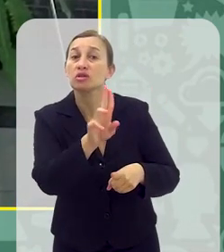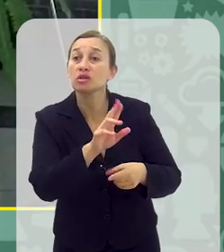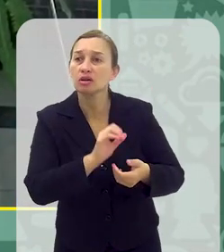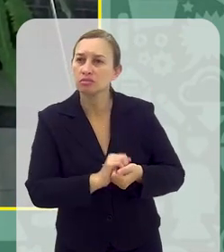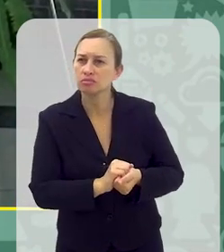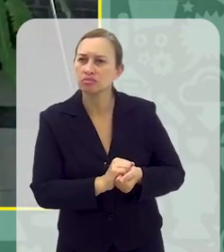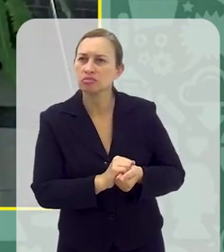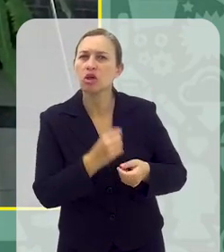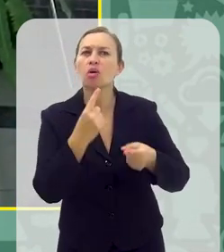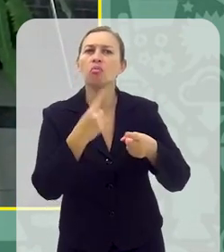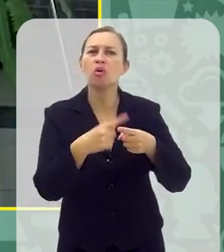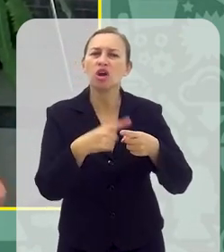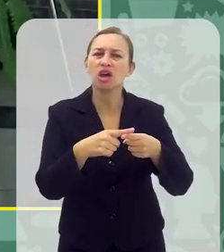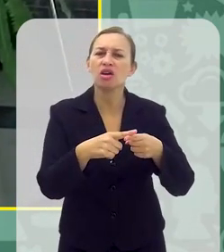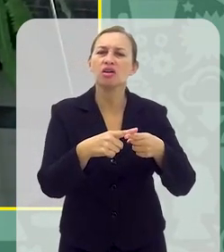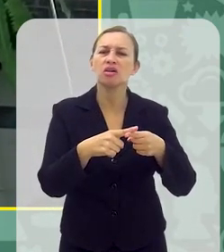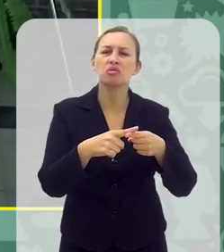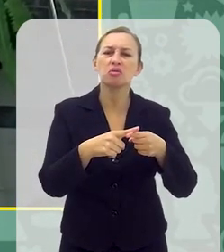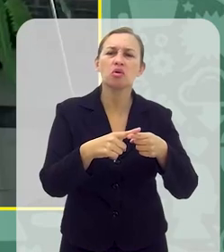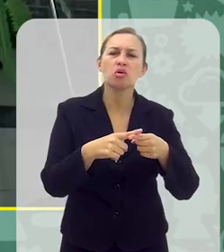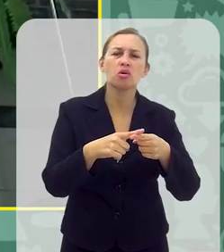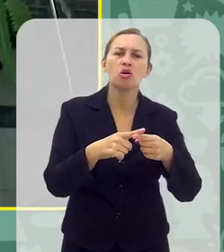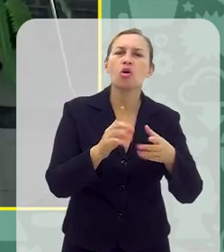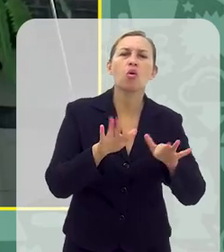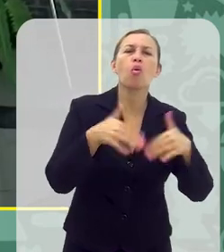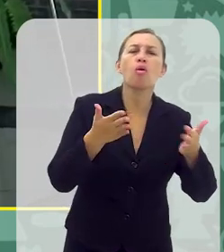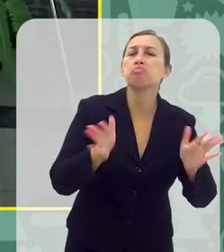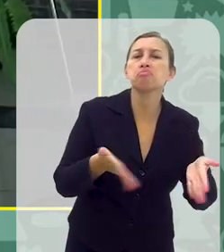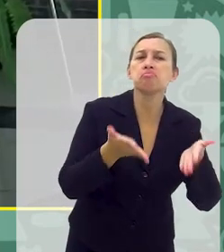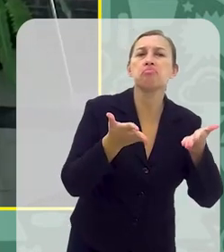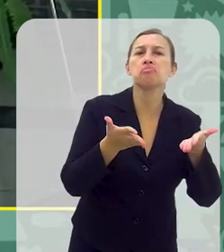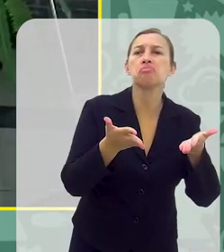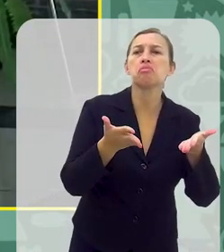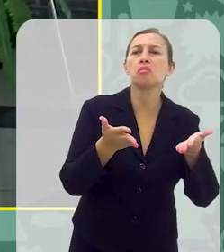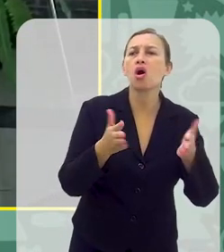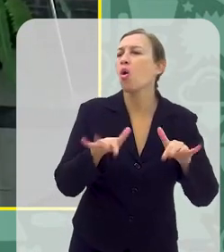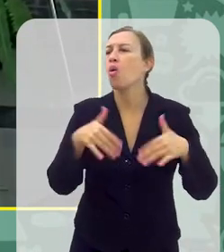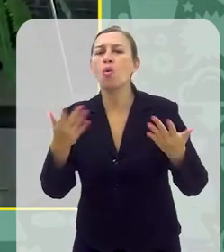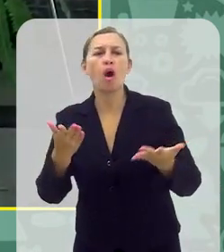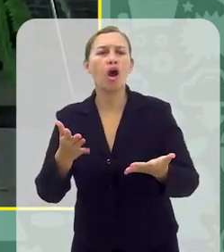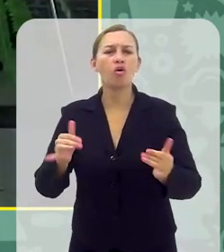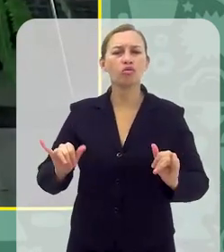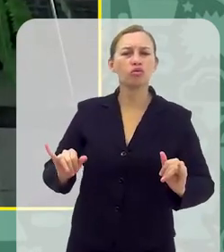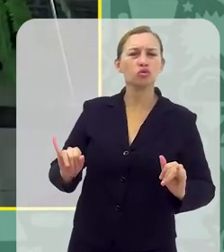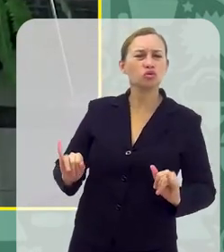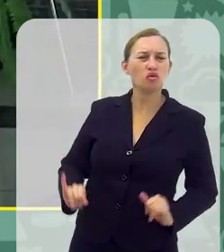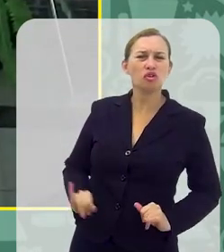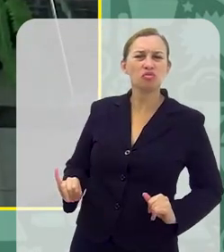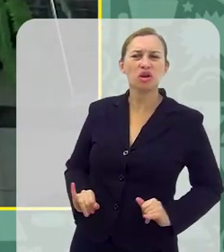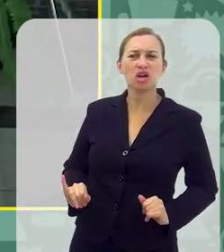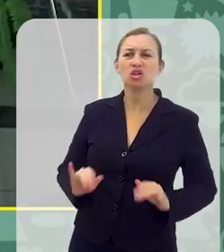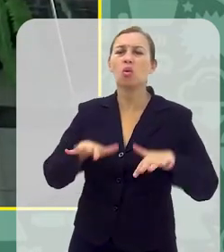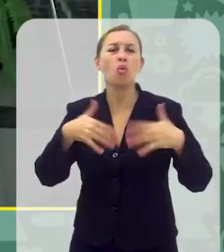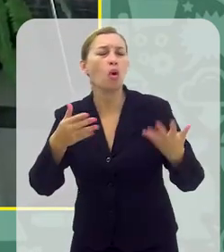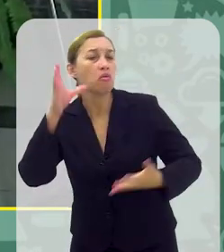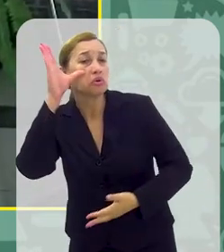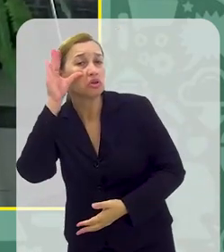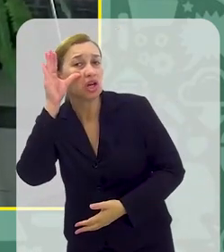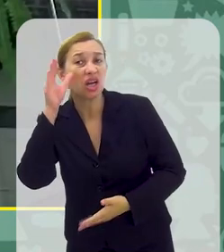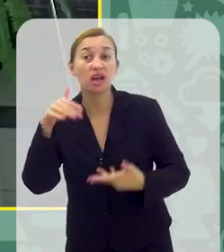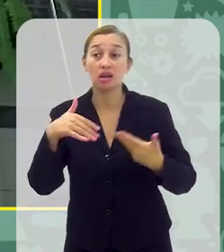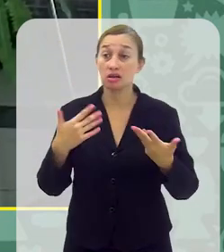aquele conteúdo? Por que que chegou a isso? Qual é a motivação? Qual é a dor que está por trás? Ou qual é o